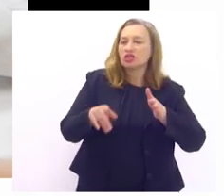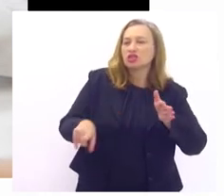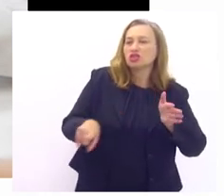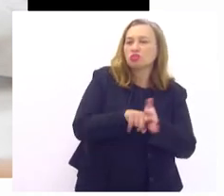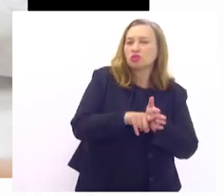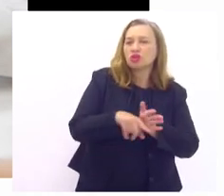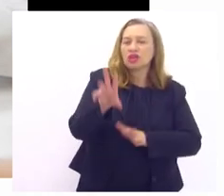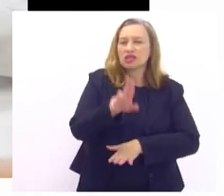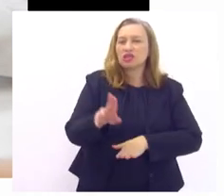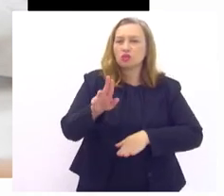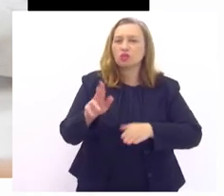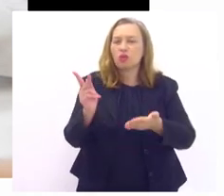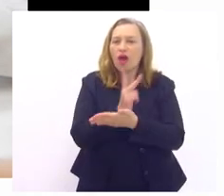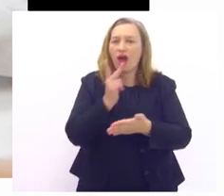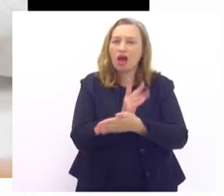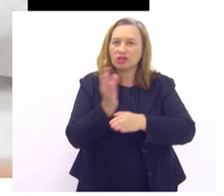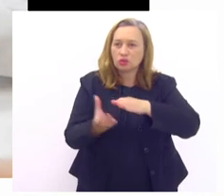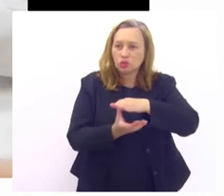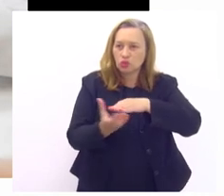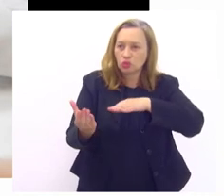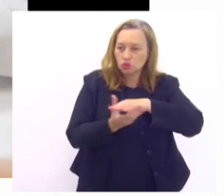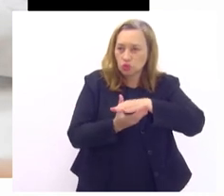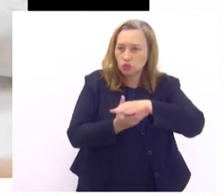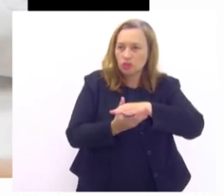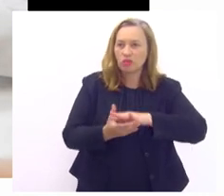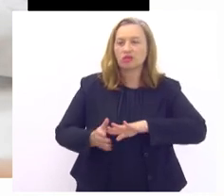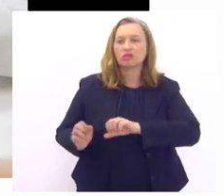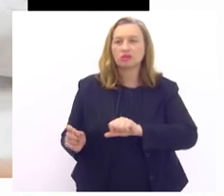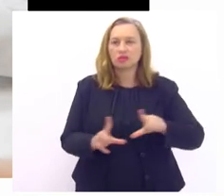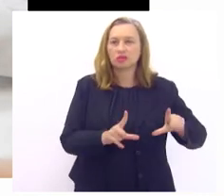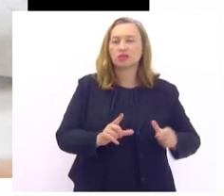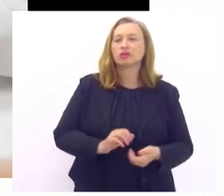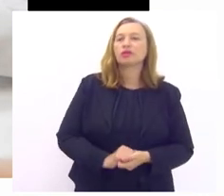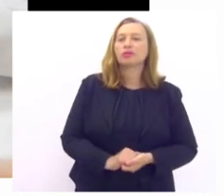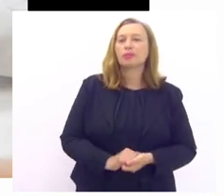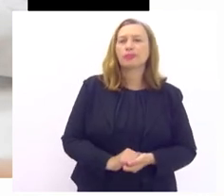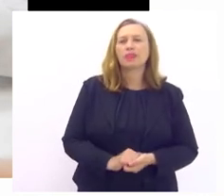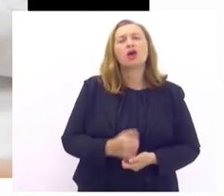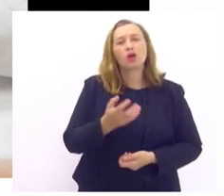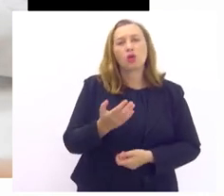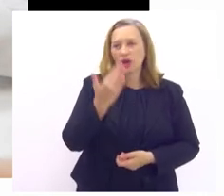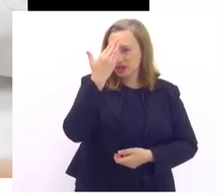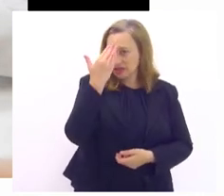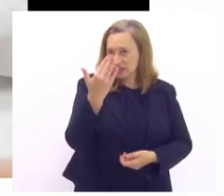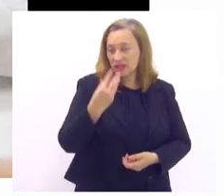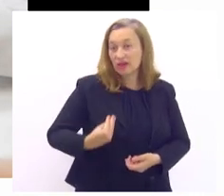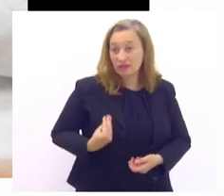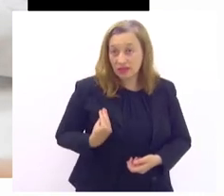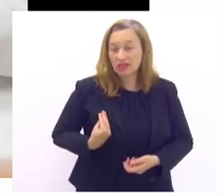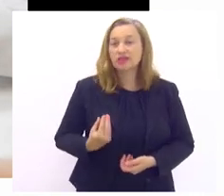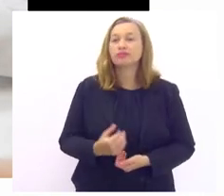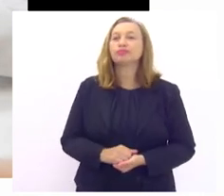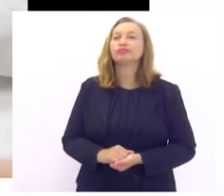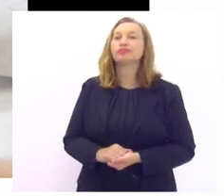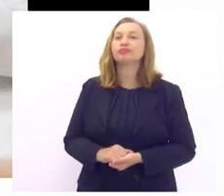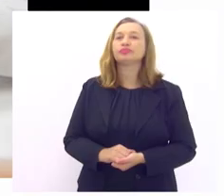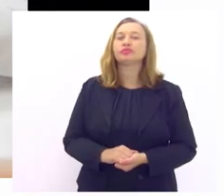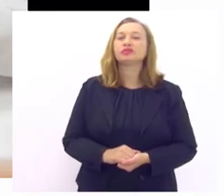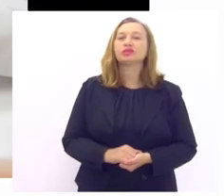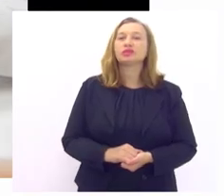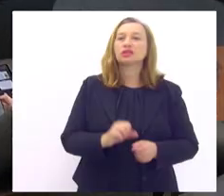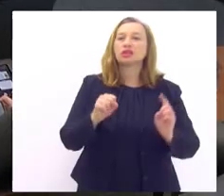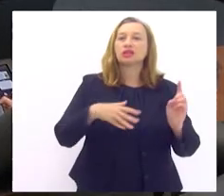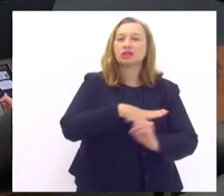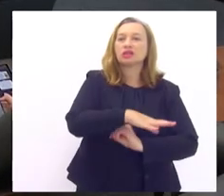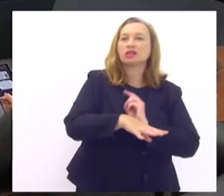inadequado de sapatos pode passar só um segundo por favor eu quero agradecer a presença da assistente social